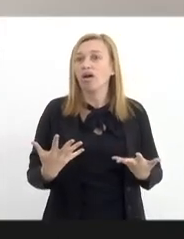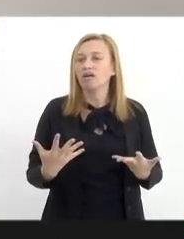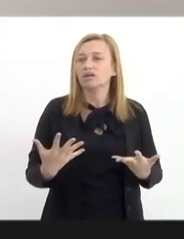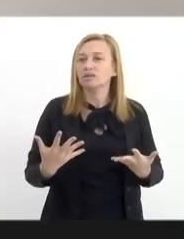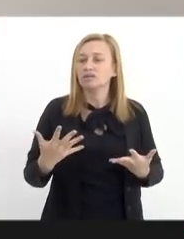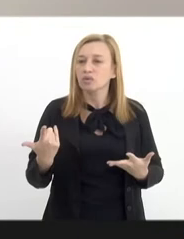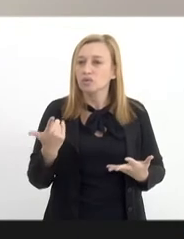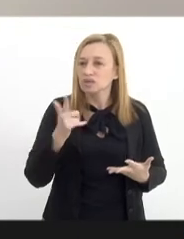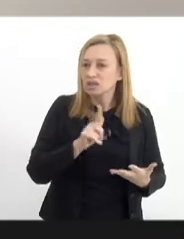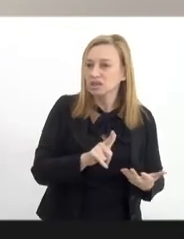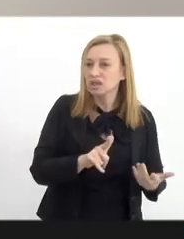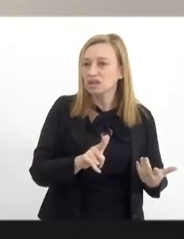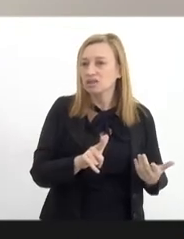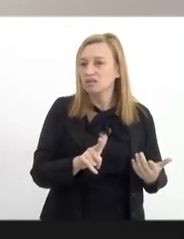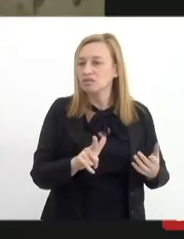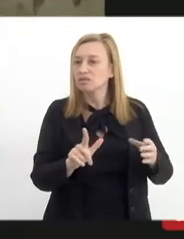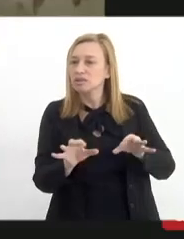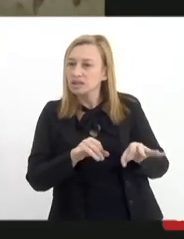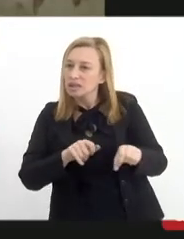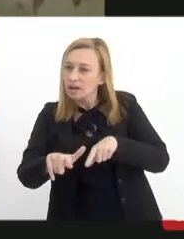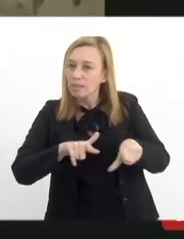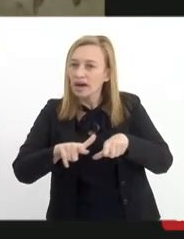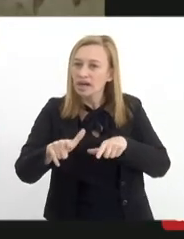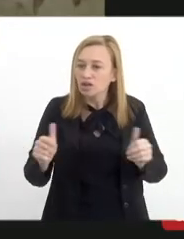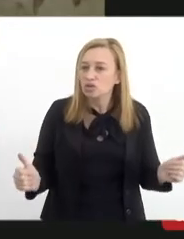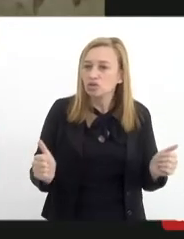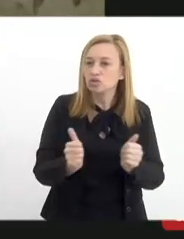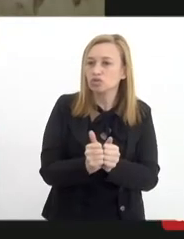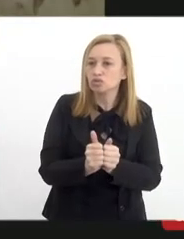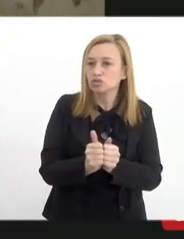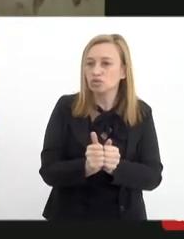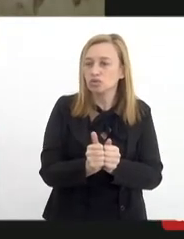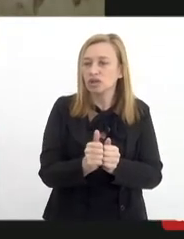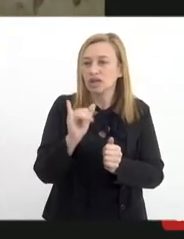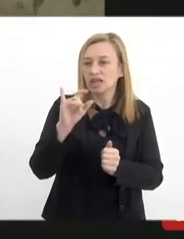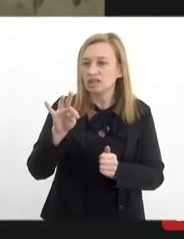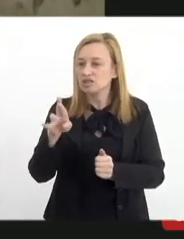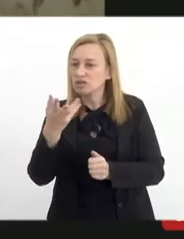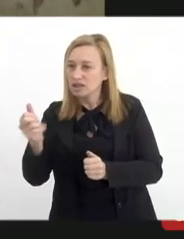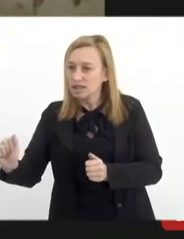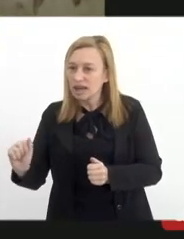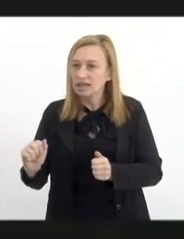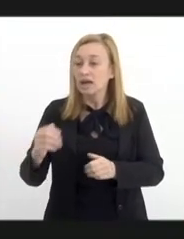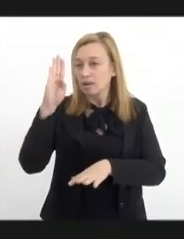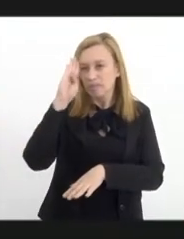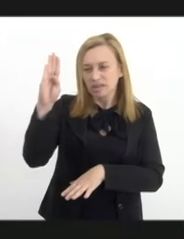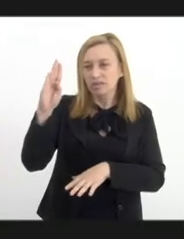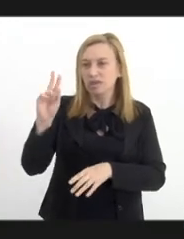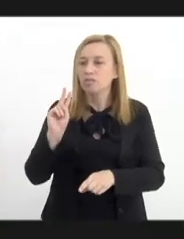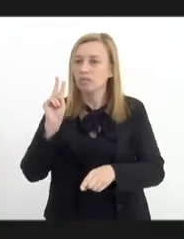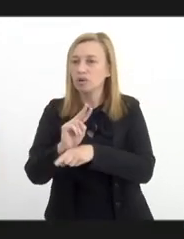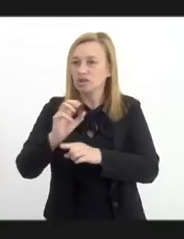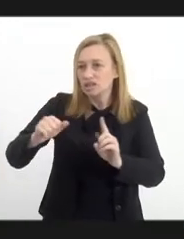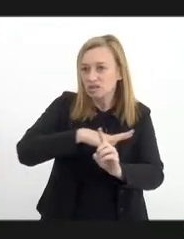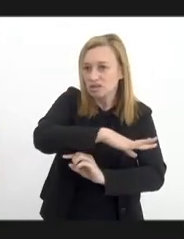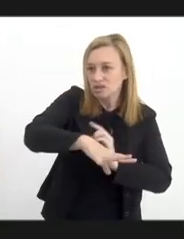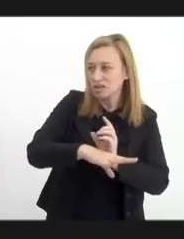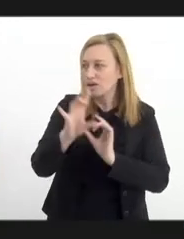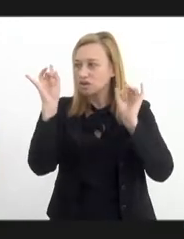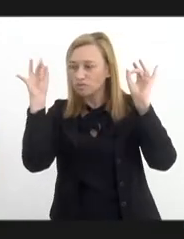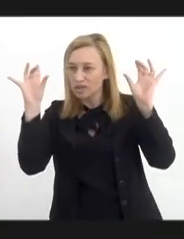alcançados, galgados com a força-tarefa da intersetorialidade, principalmente da proteção social especial.